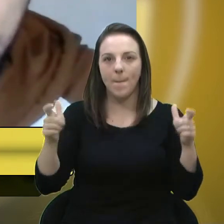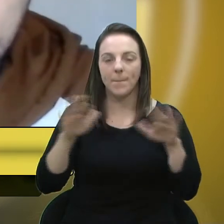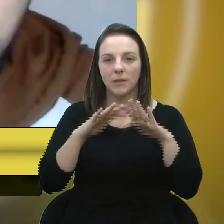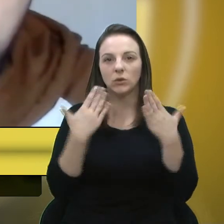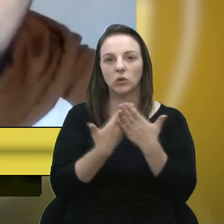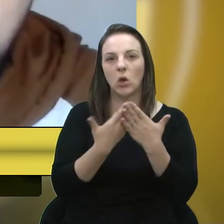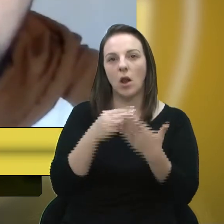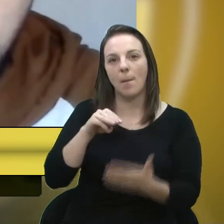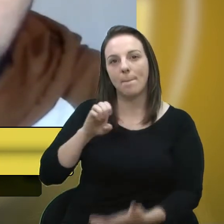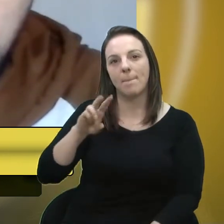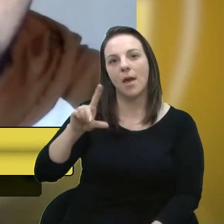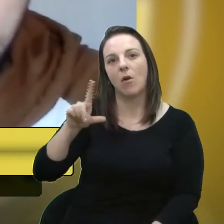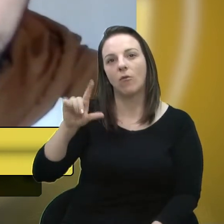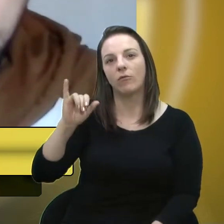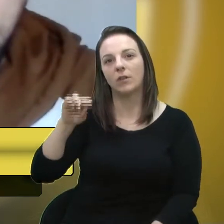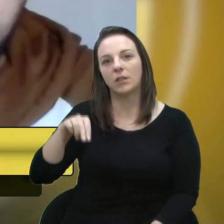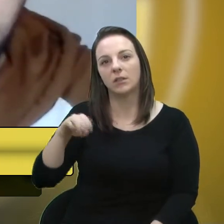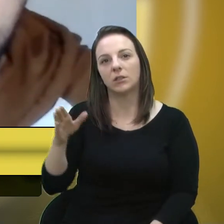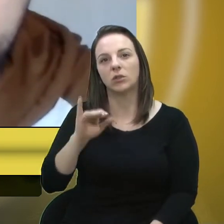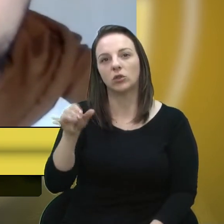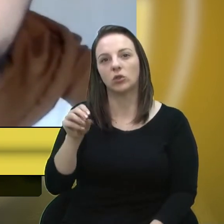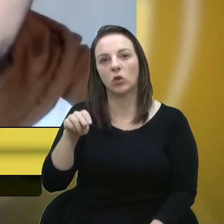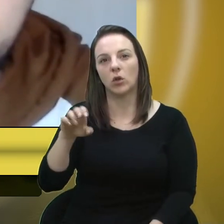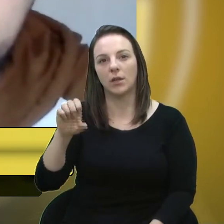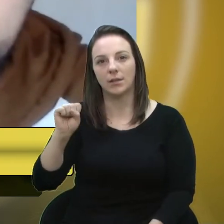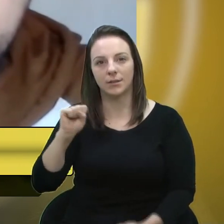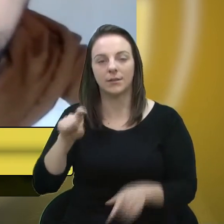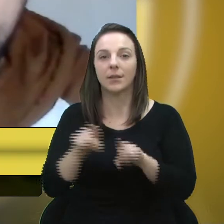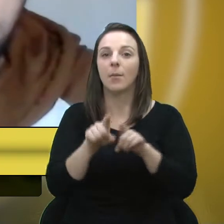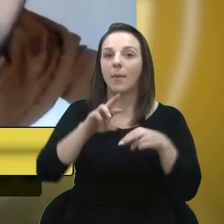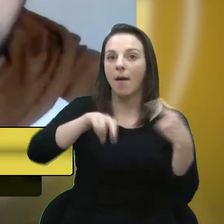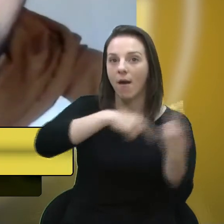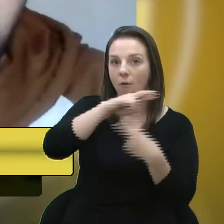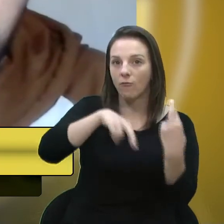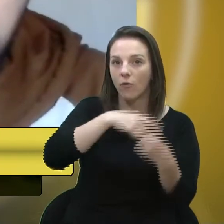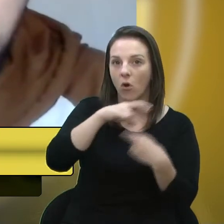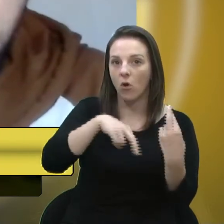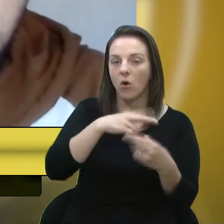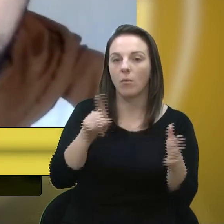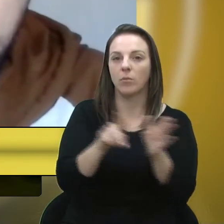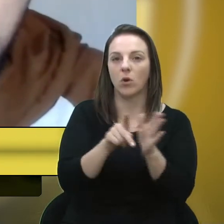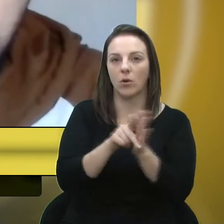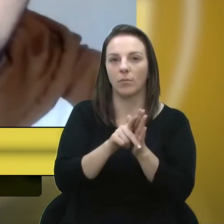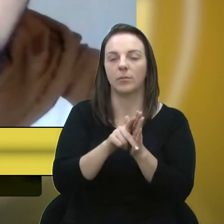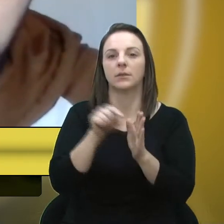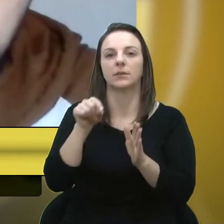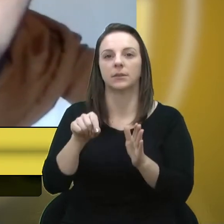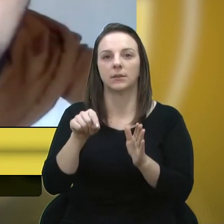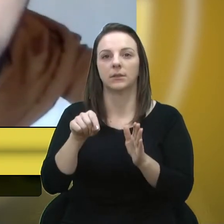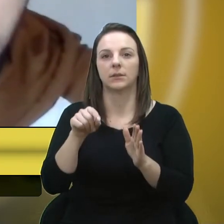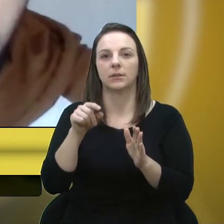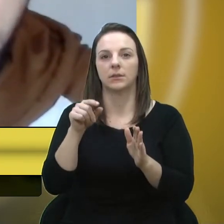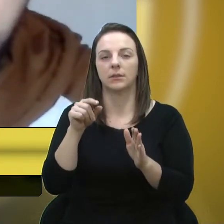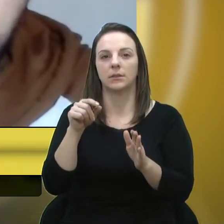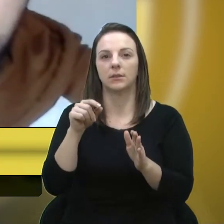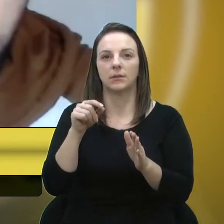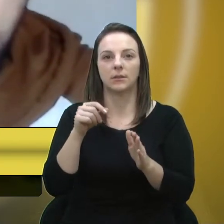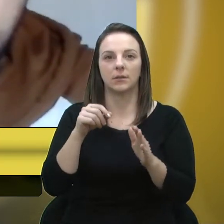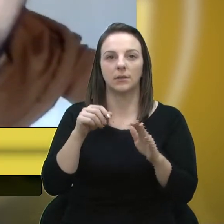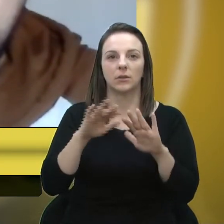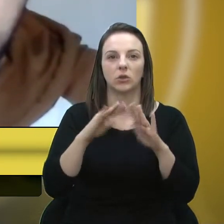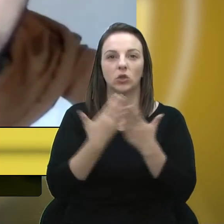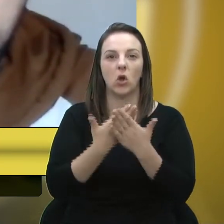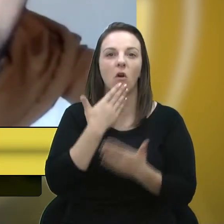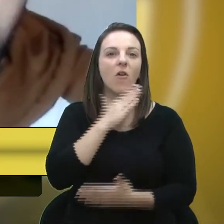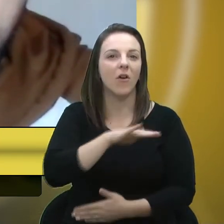creche do bairro Planalto, a reforma da creche, e tantas outras lutas. Justina Inês Conce. A Justina foi